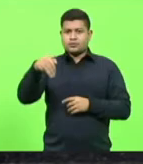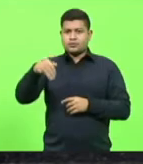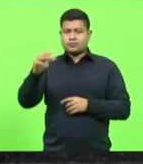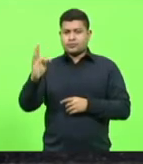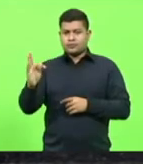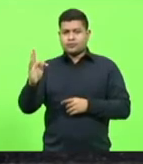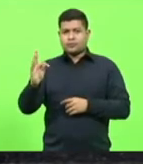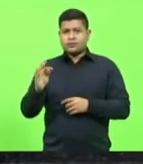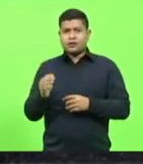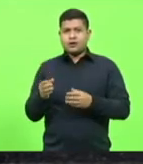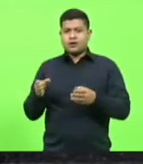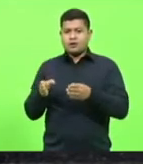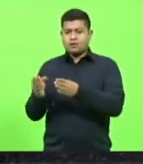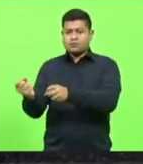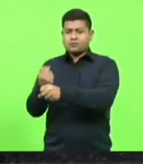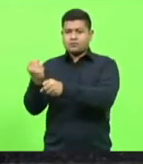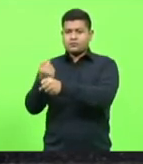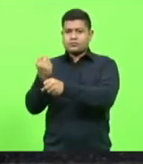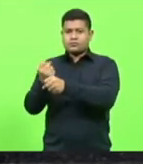para a construção de áreas urbanas consolidadas.